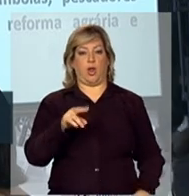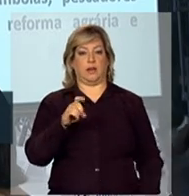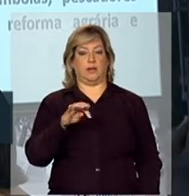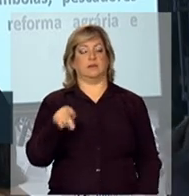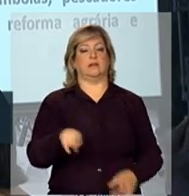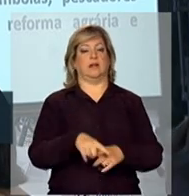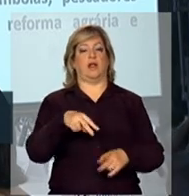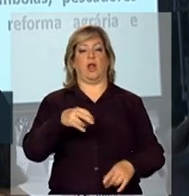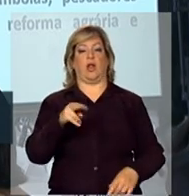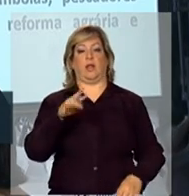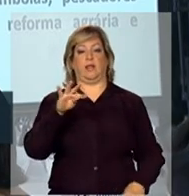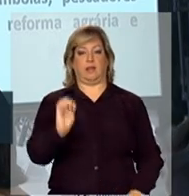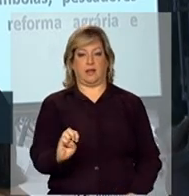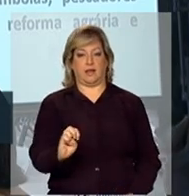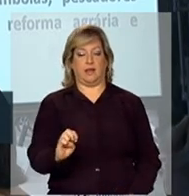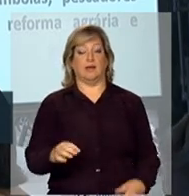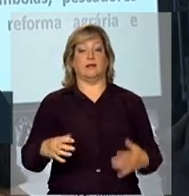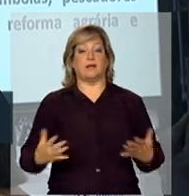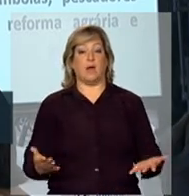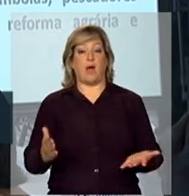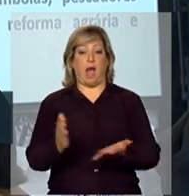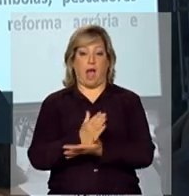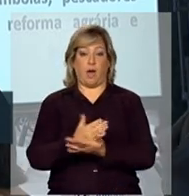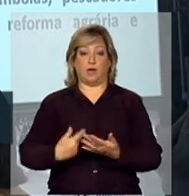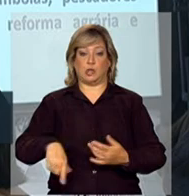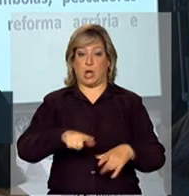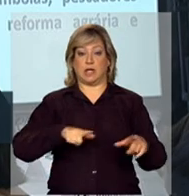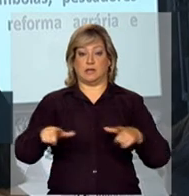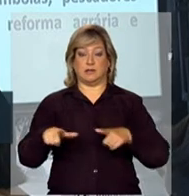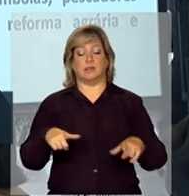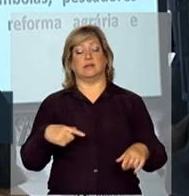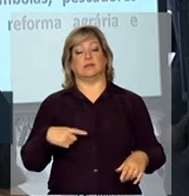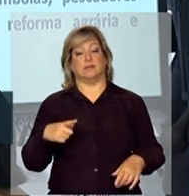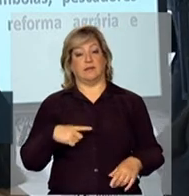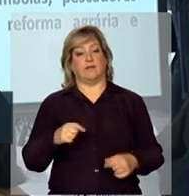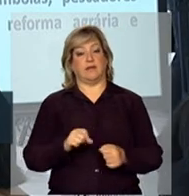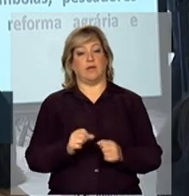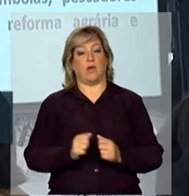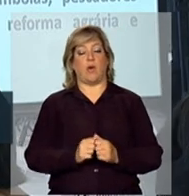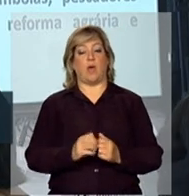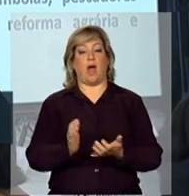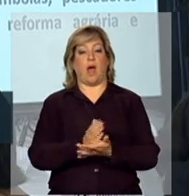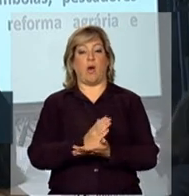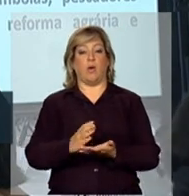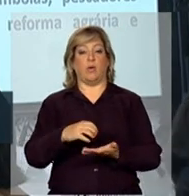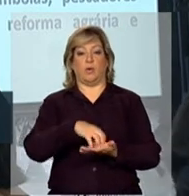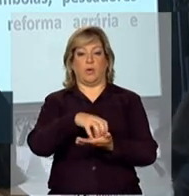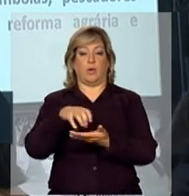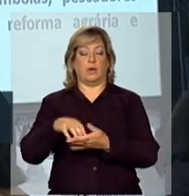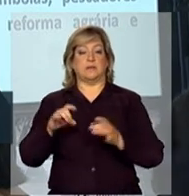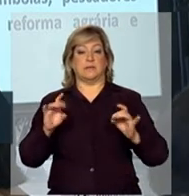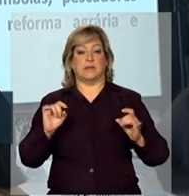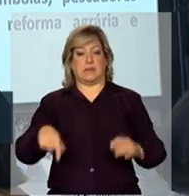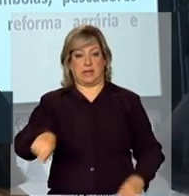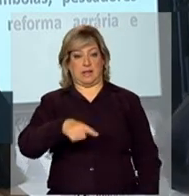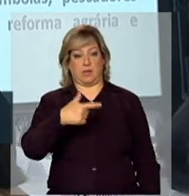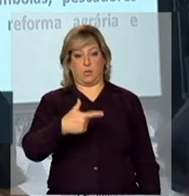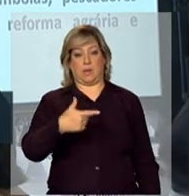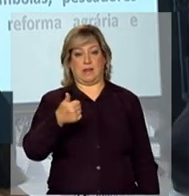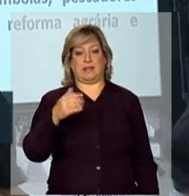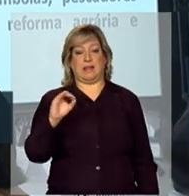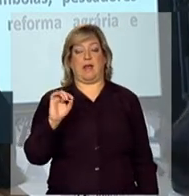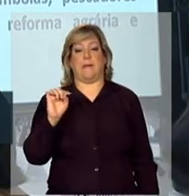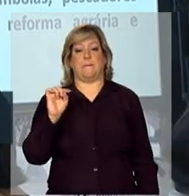nossas ações, nós estamos trabalhando com públicos específicos, como é o caso dessas 210 mil